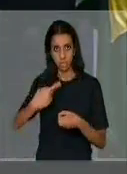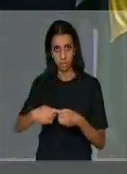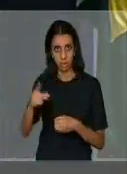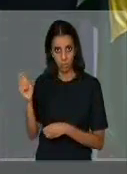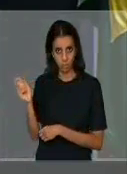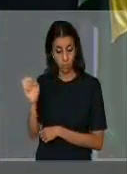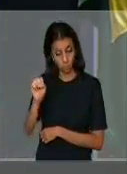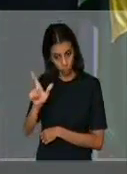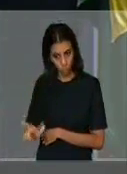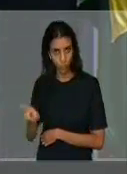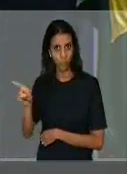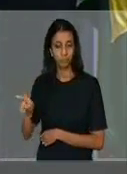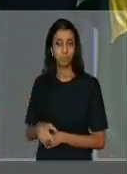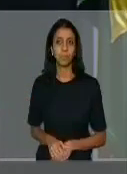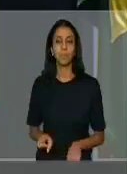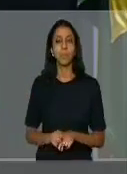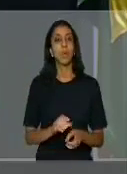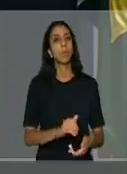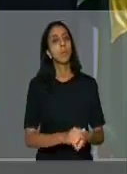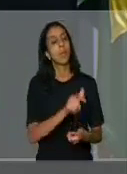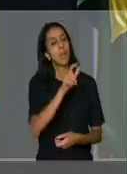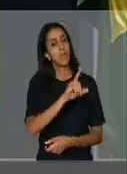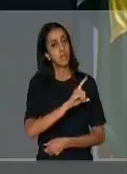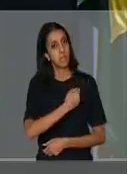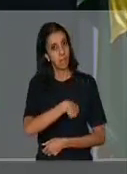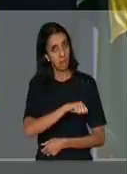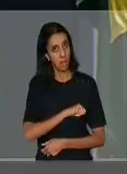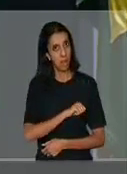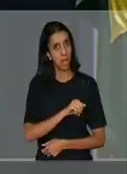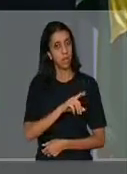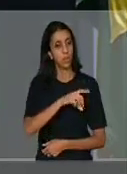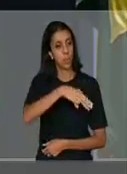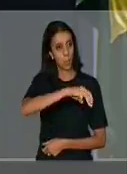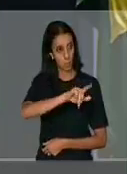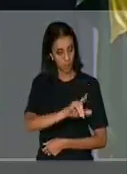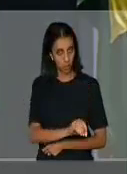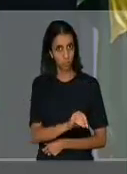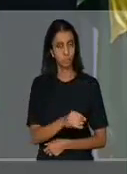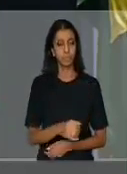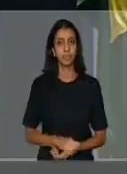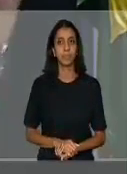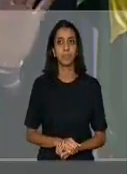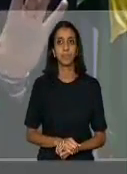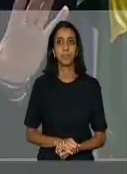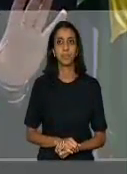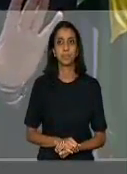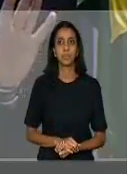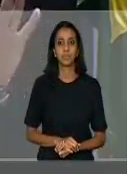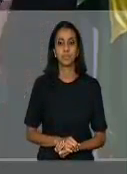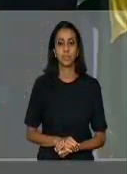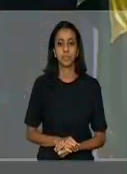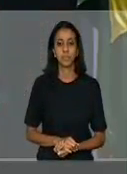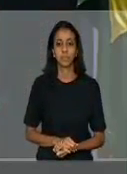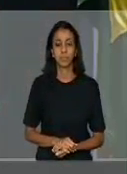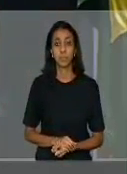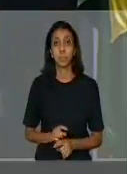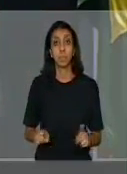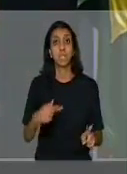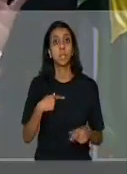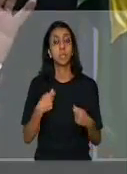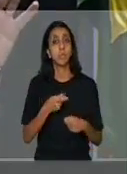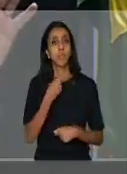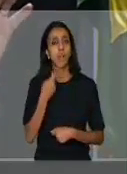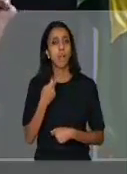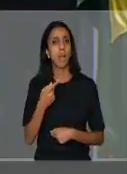cumprimentar também o Delegado Norci da Silva Mello. Mas eu não quero deixar a minha passagem aqui sem dizer de um